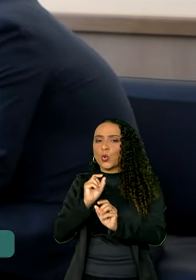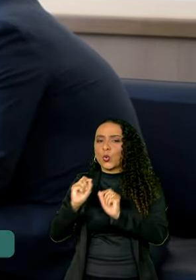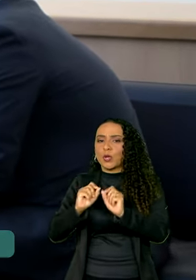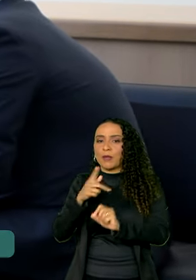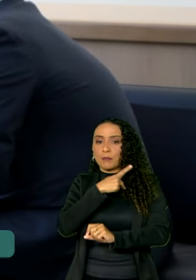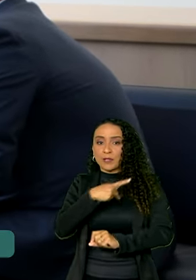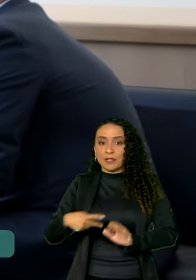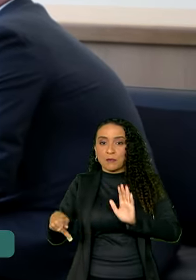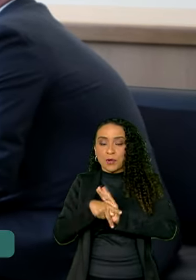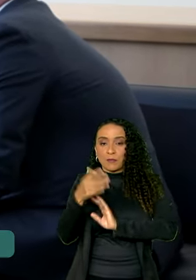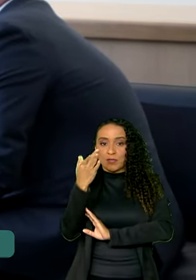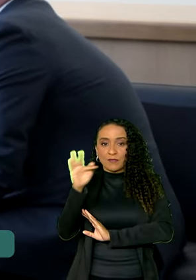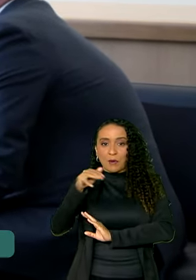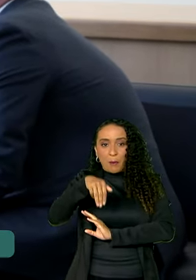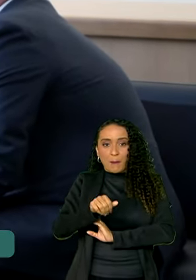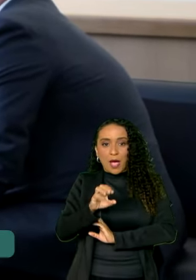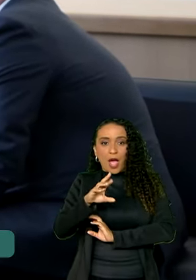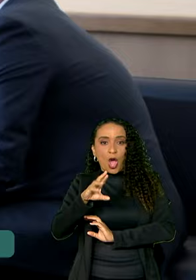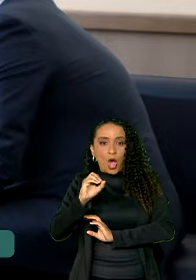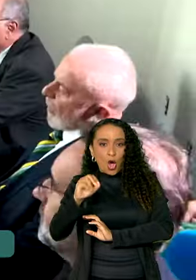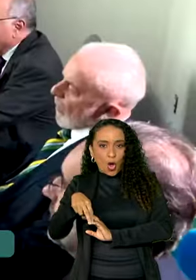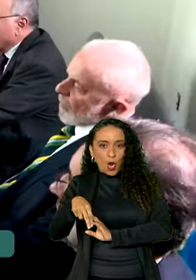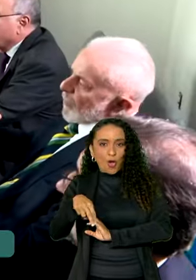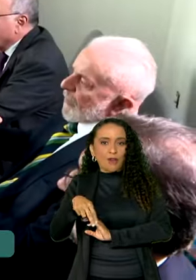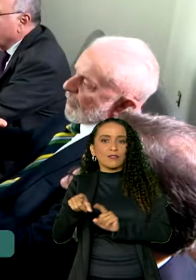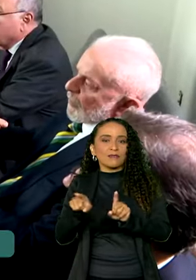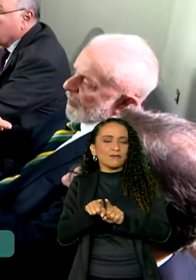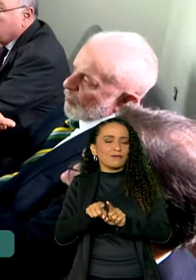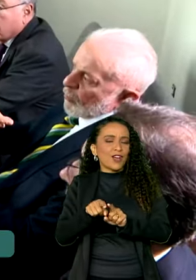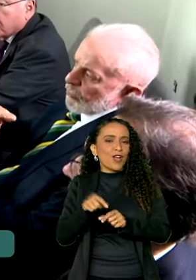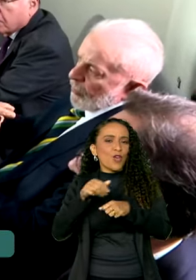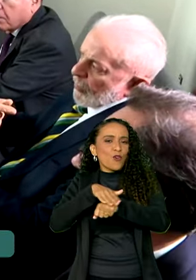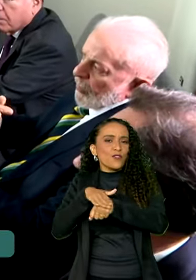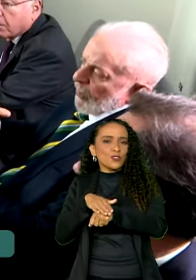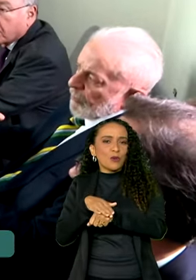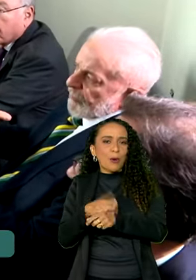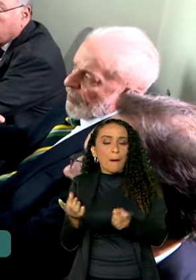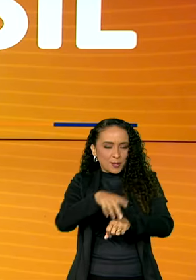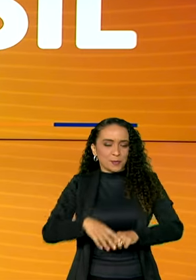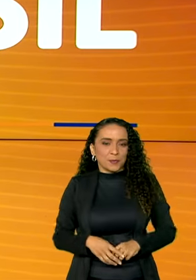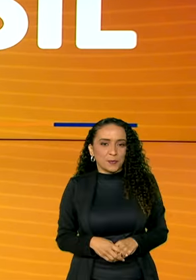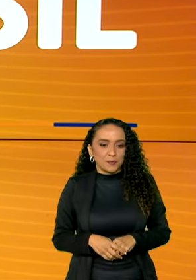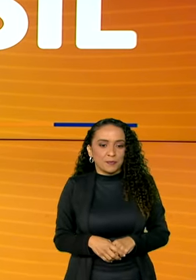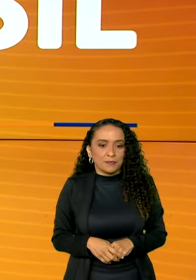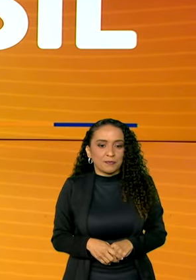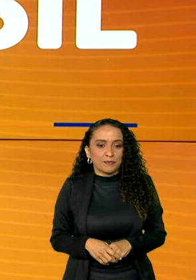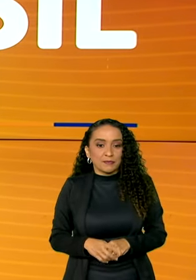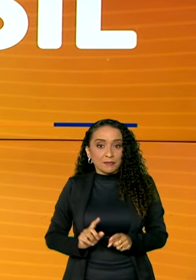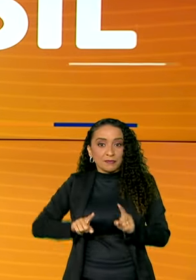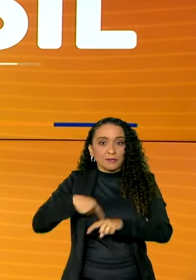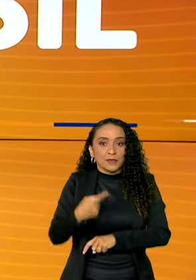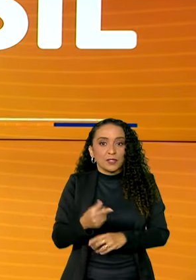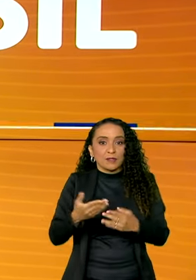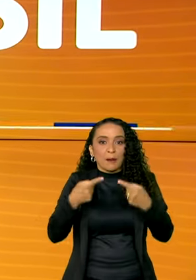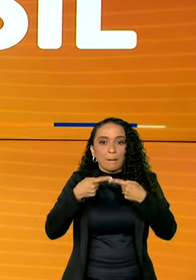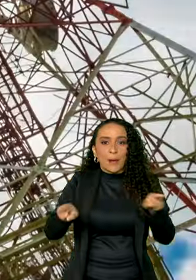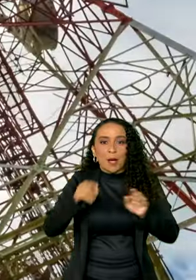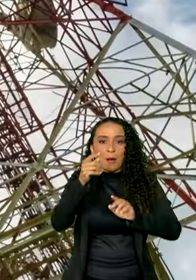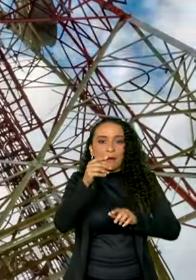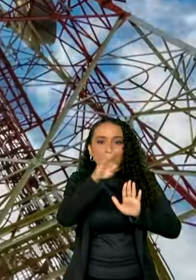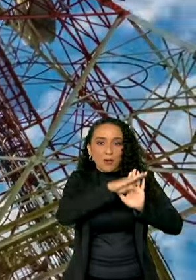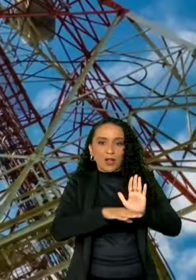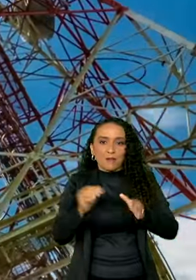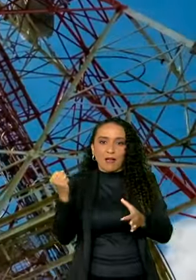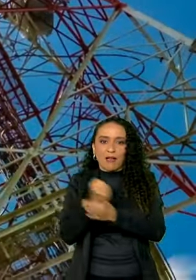presidente da França, Emmanuel Macron, quando falaram da parceria entre as duas nações. Veja a seguir lançado o programa que vai